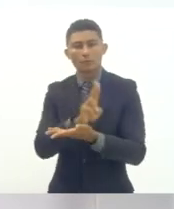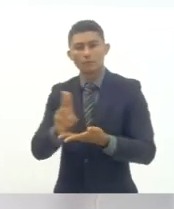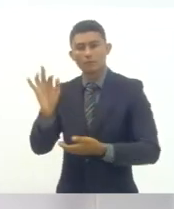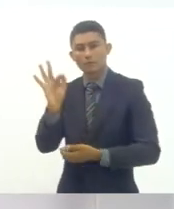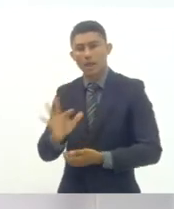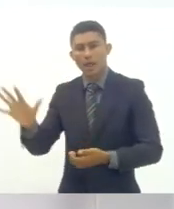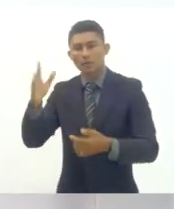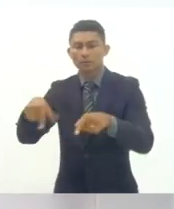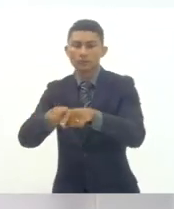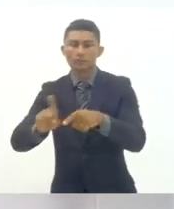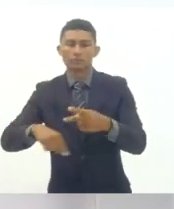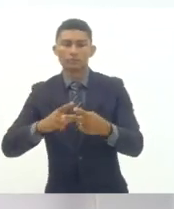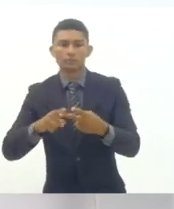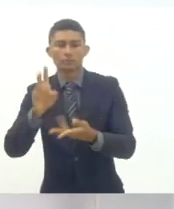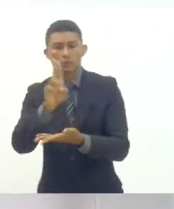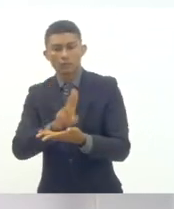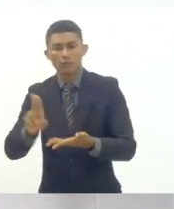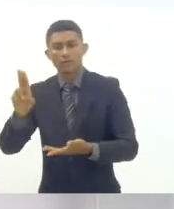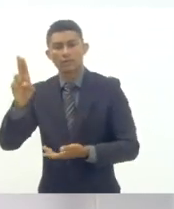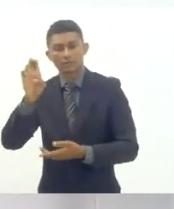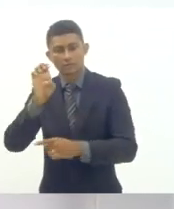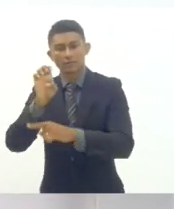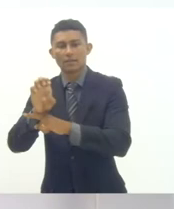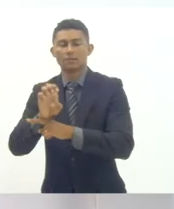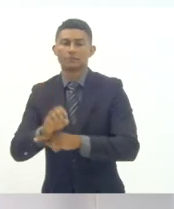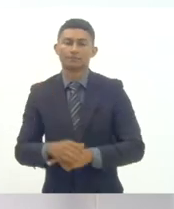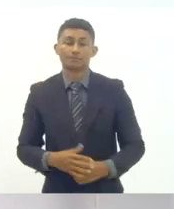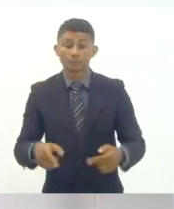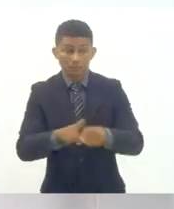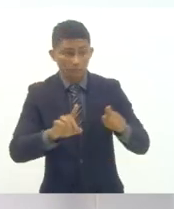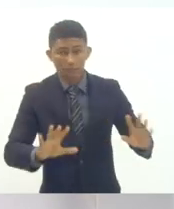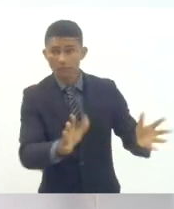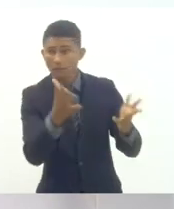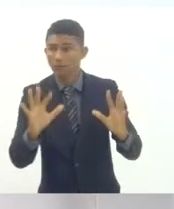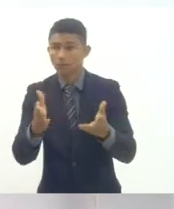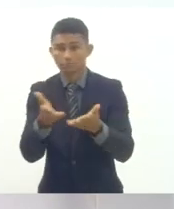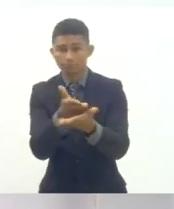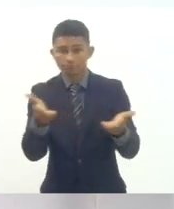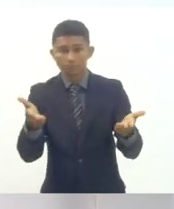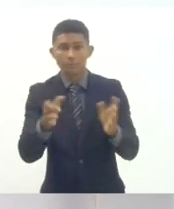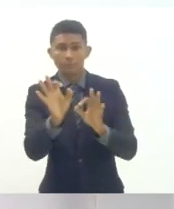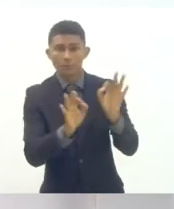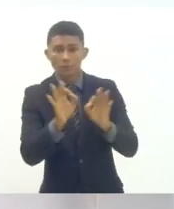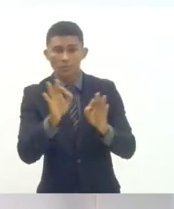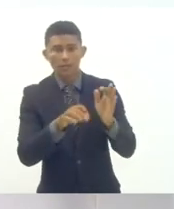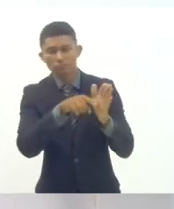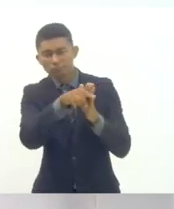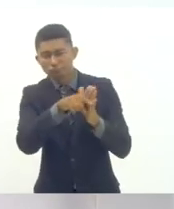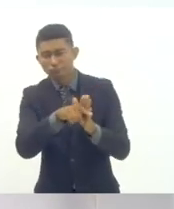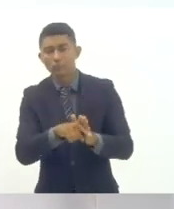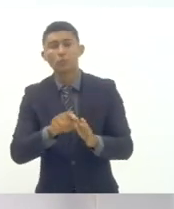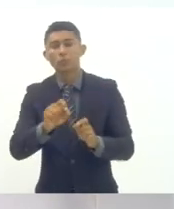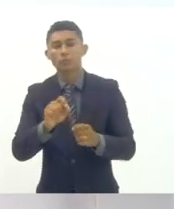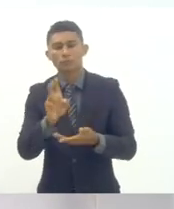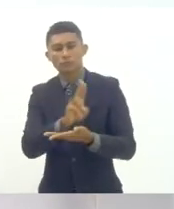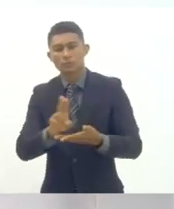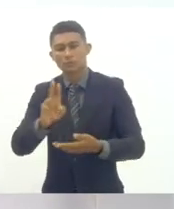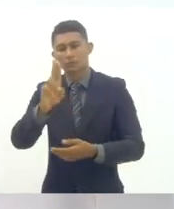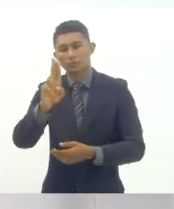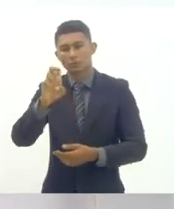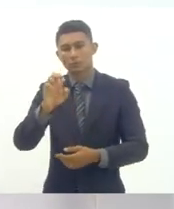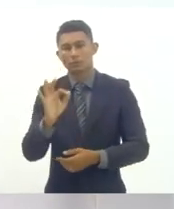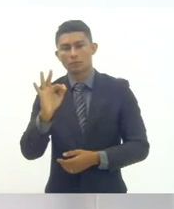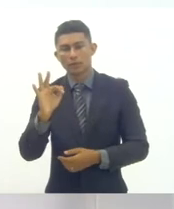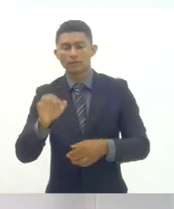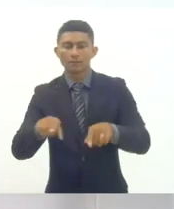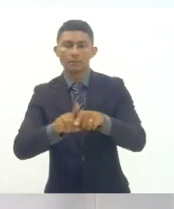estaduais incentivar projetos de extensão na UENF e o ERGE que já trabalham com iniciativas de